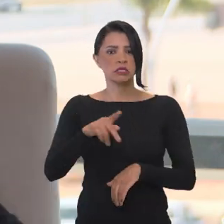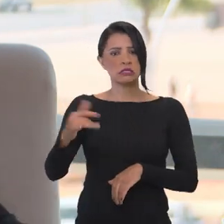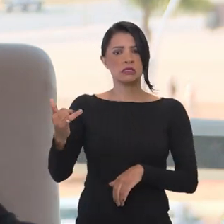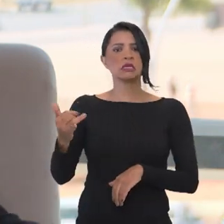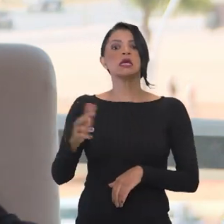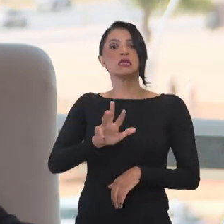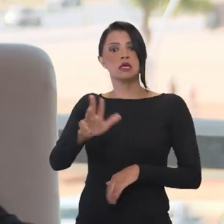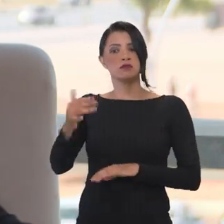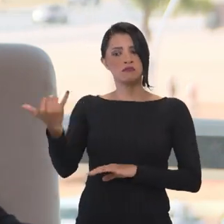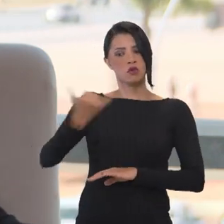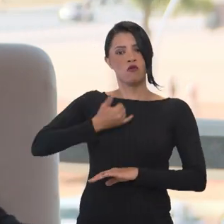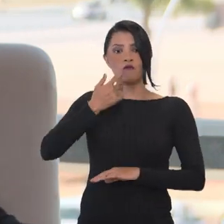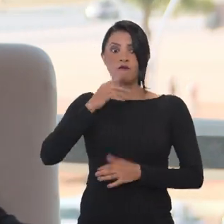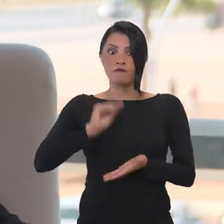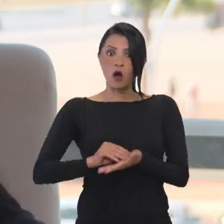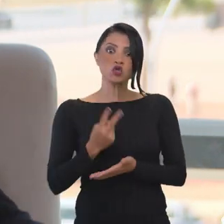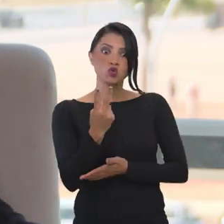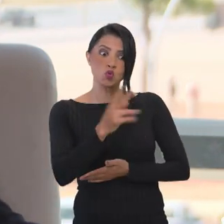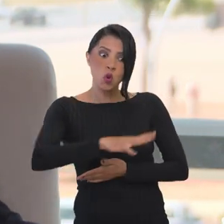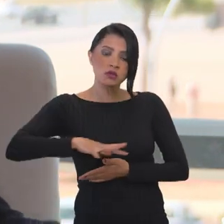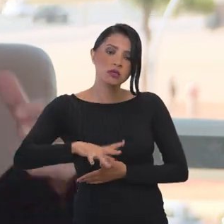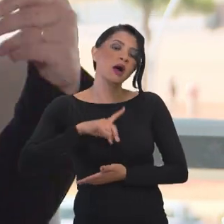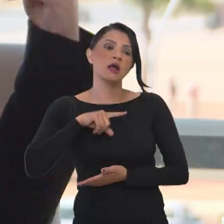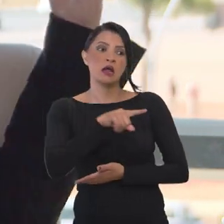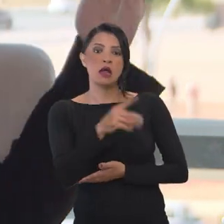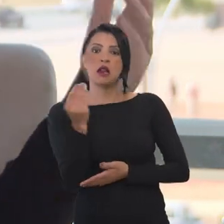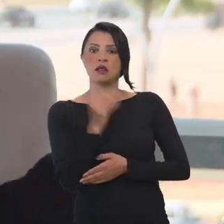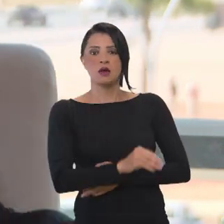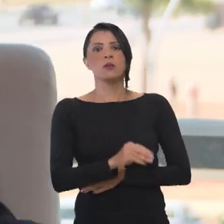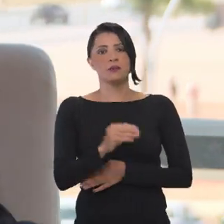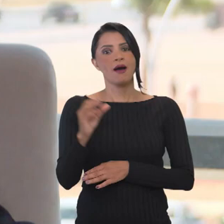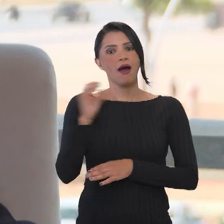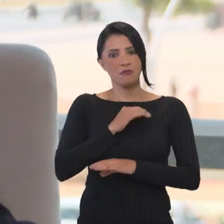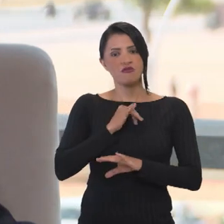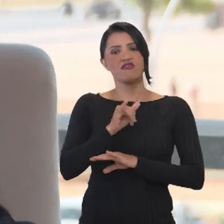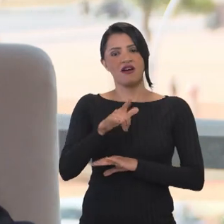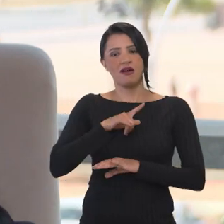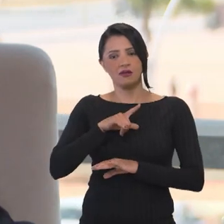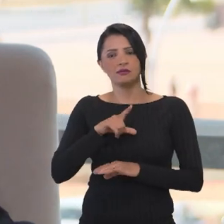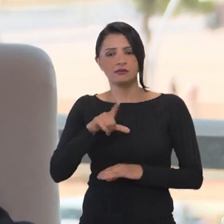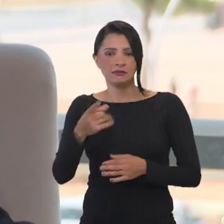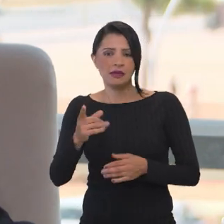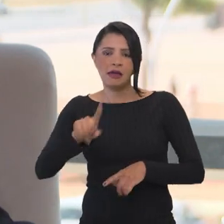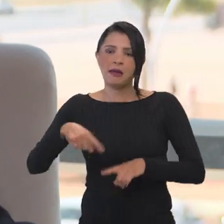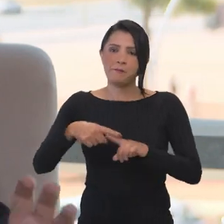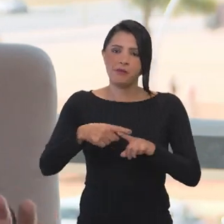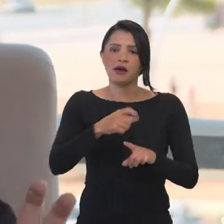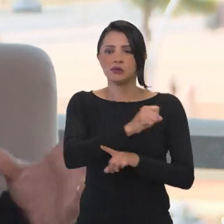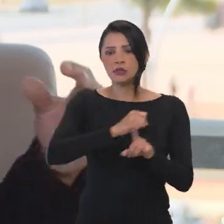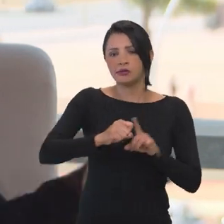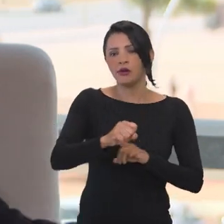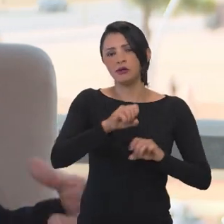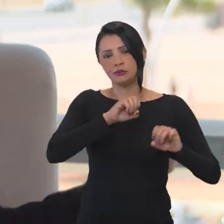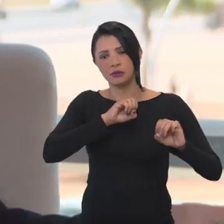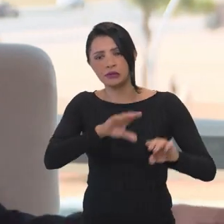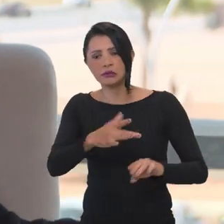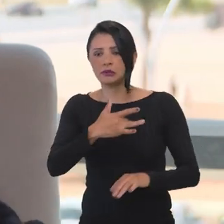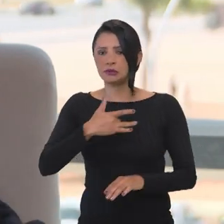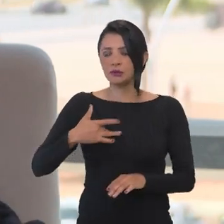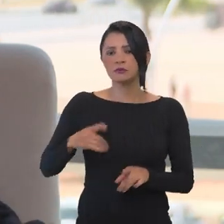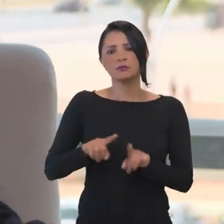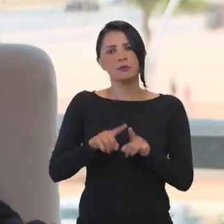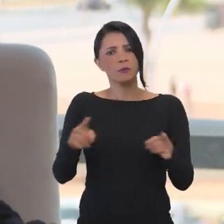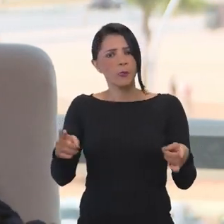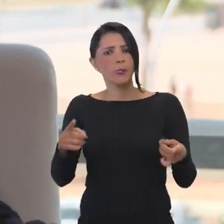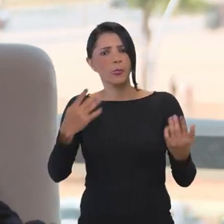presidente me ligou e falou que faltavam duas áreas que não estavam lá realmente, que vão sair em breve. Que era mais para as áreas sociais. educação, tinha